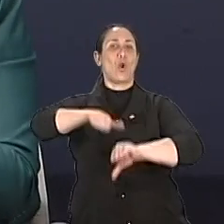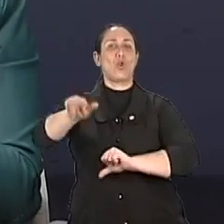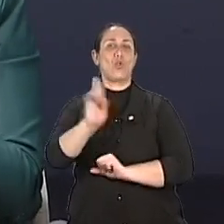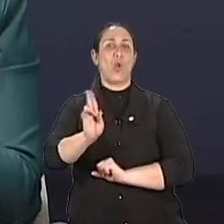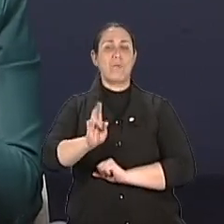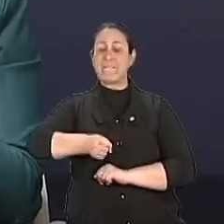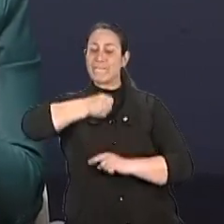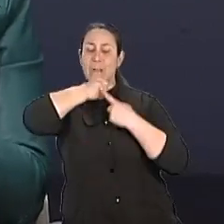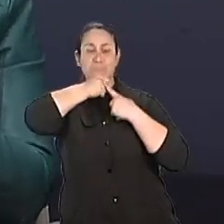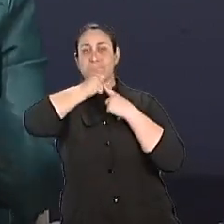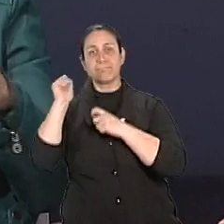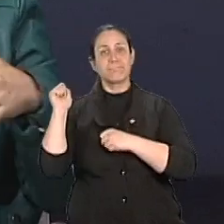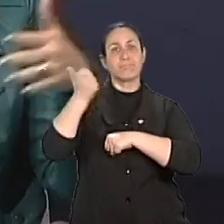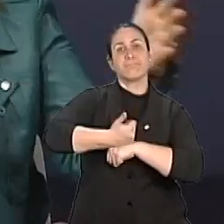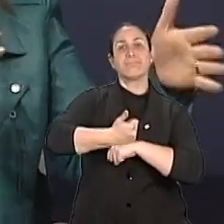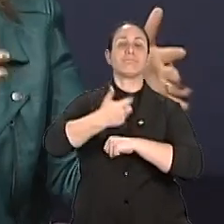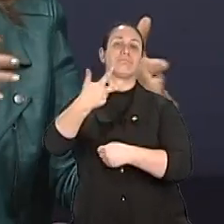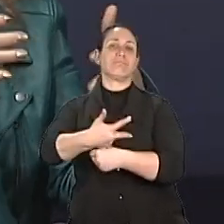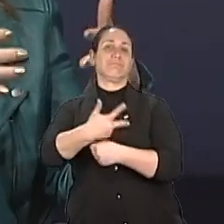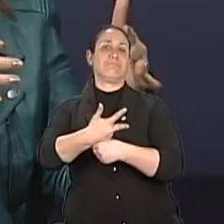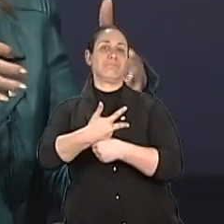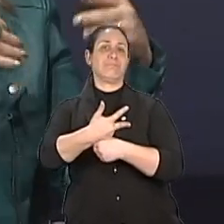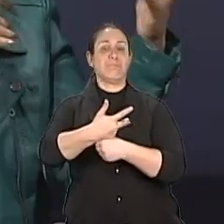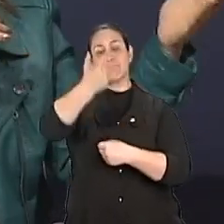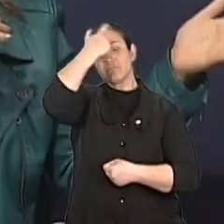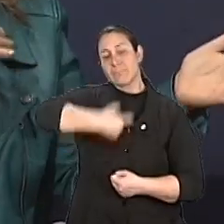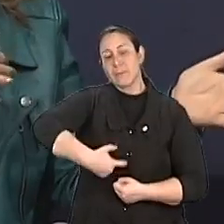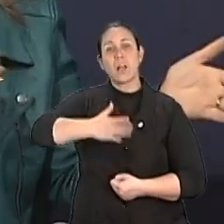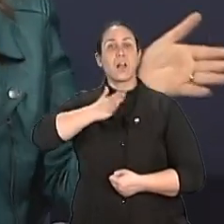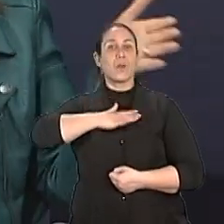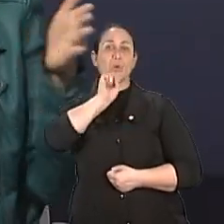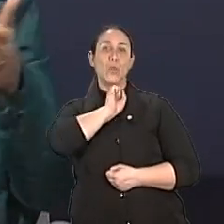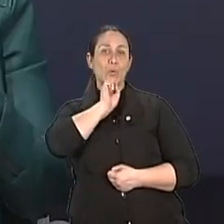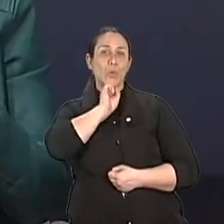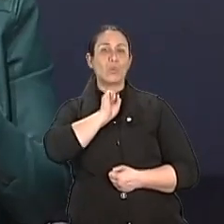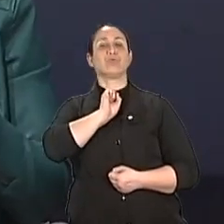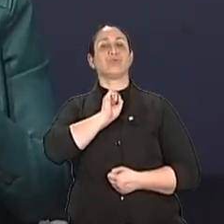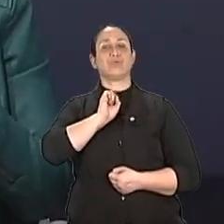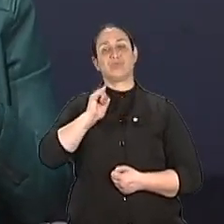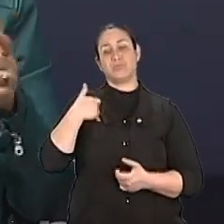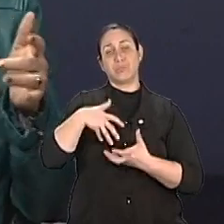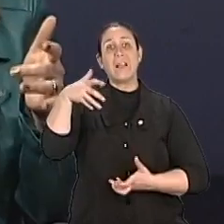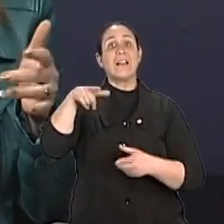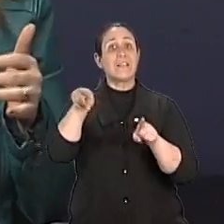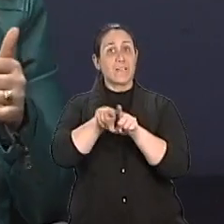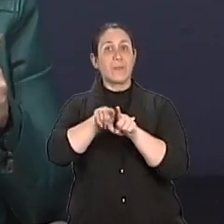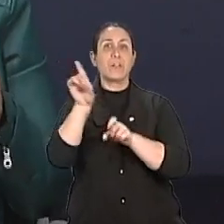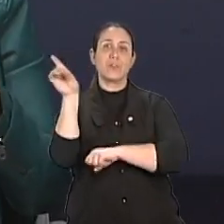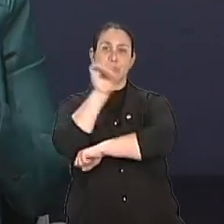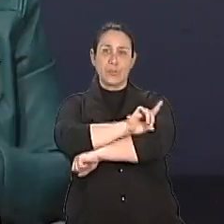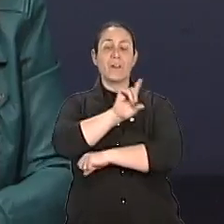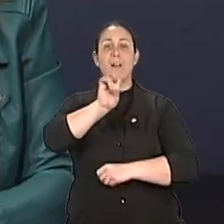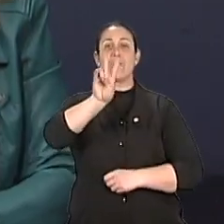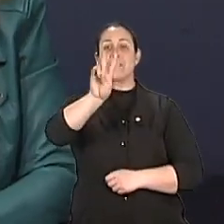idoso, né? E aí instituíram o dia internacional, Que é 27, dia nacional, que é